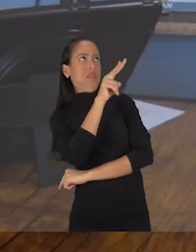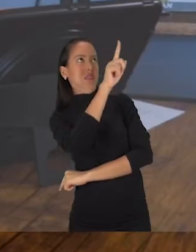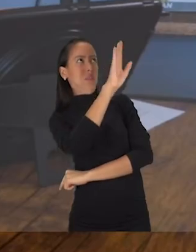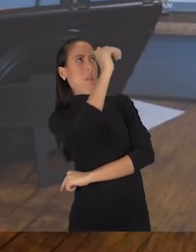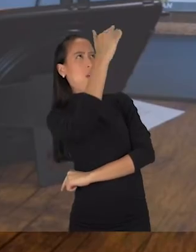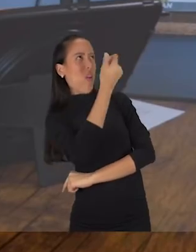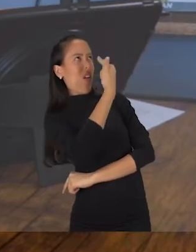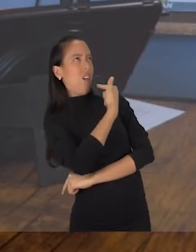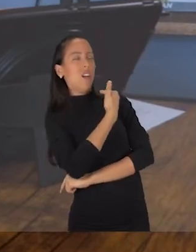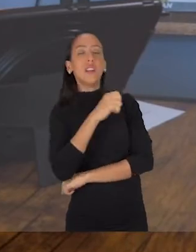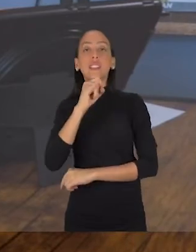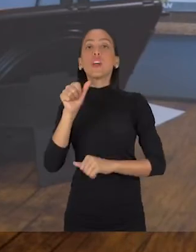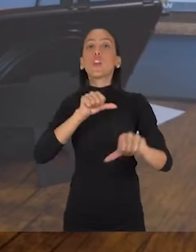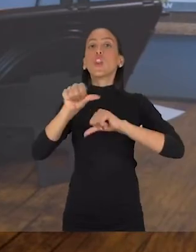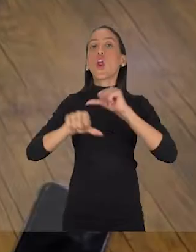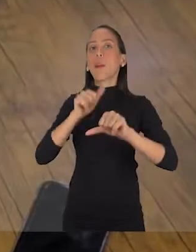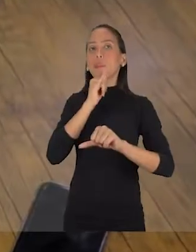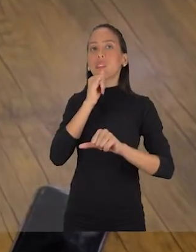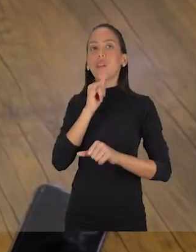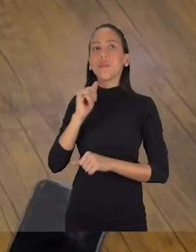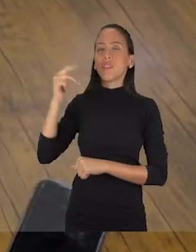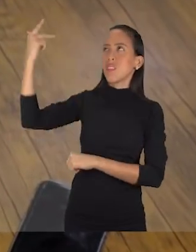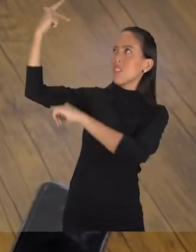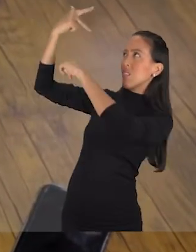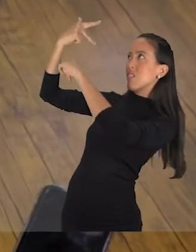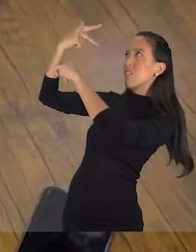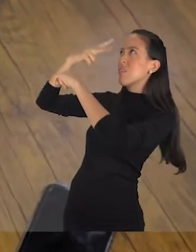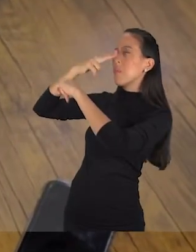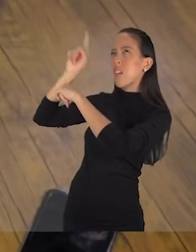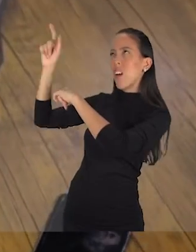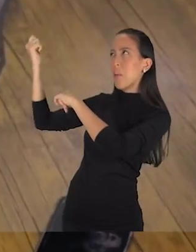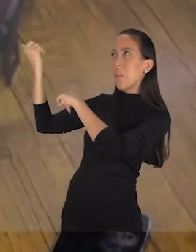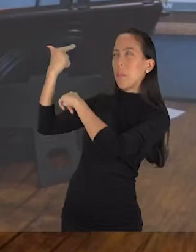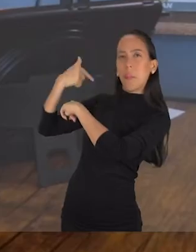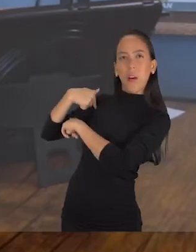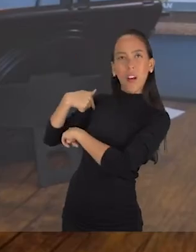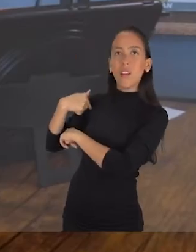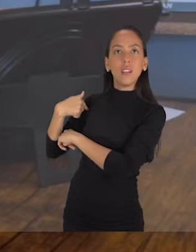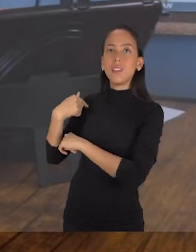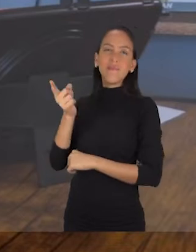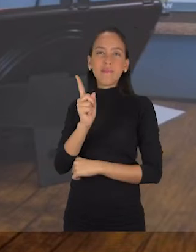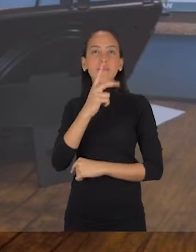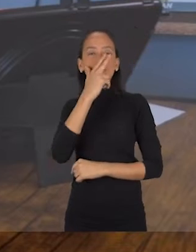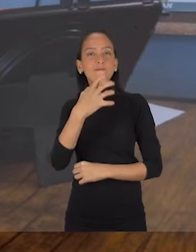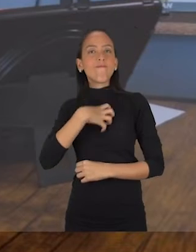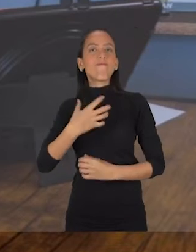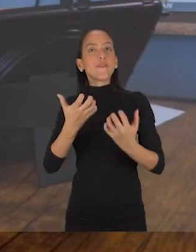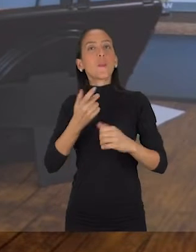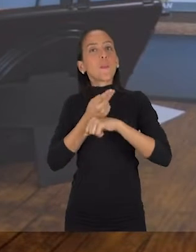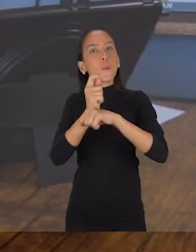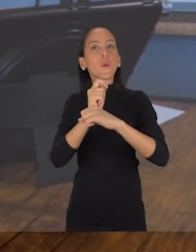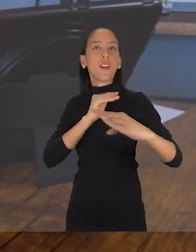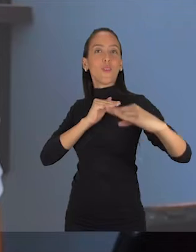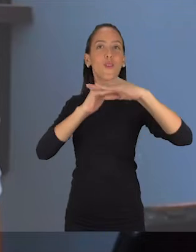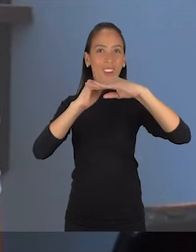você. Se você grava de cima para baixo, para a pessoa que está assistindo, ela parece superior a você. Não é isso que a gente quer passar, melhor